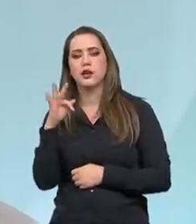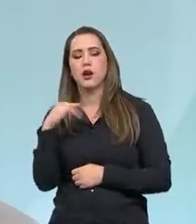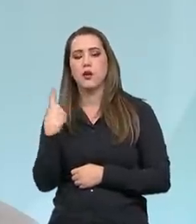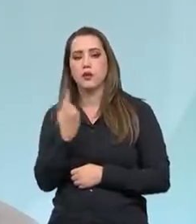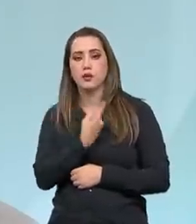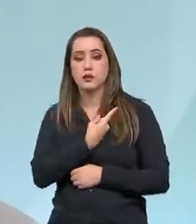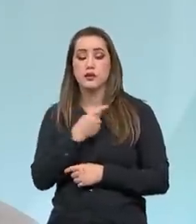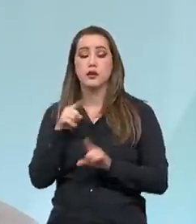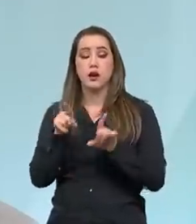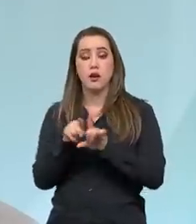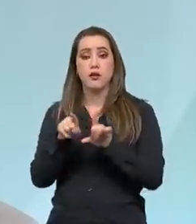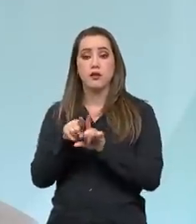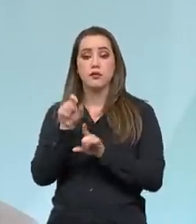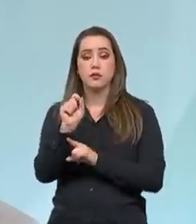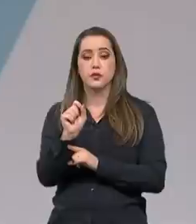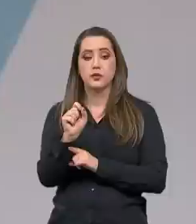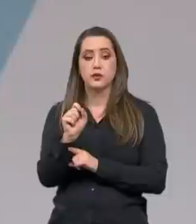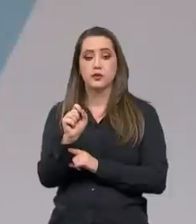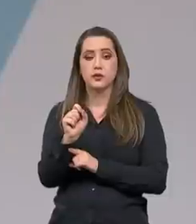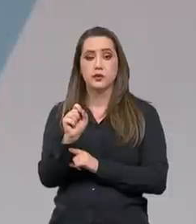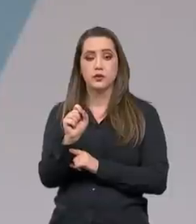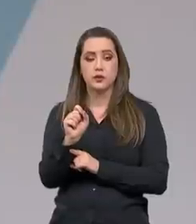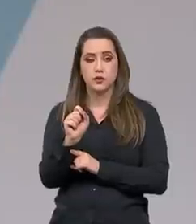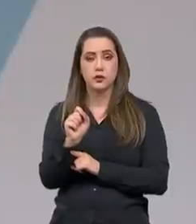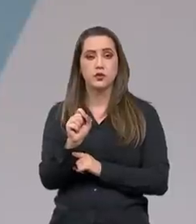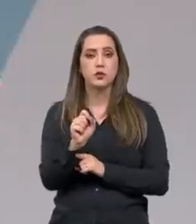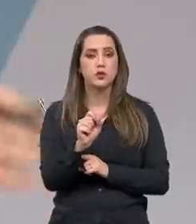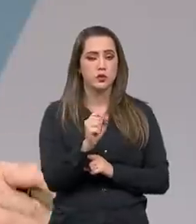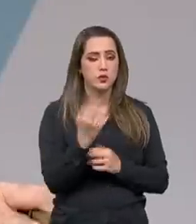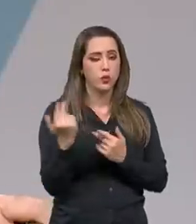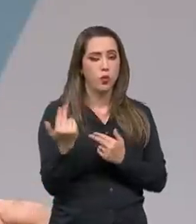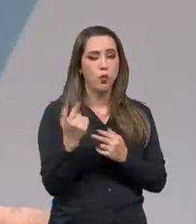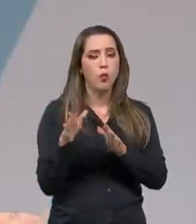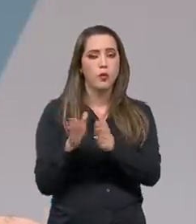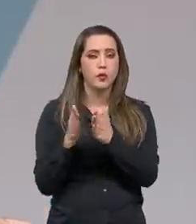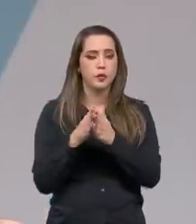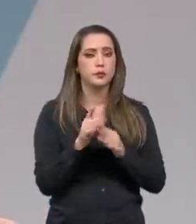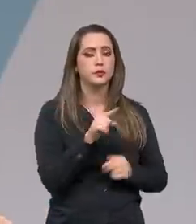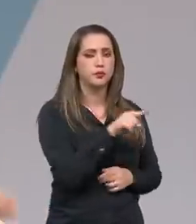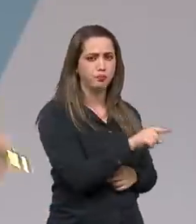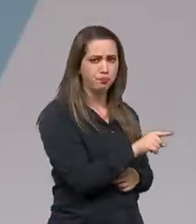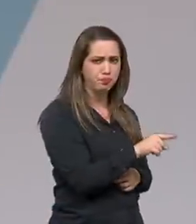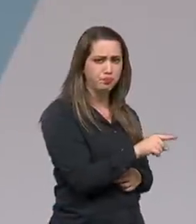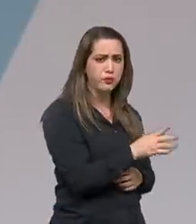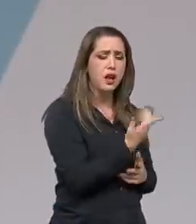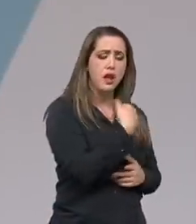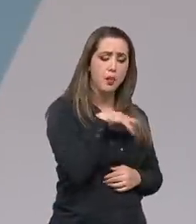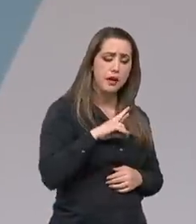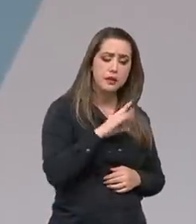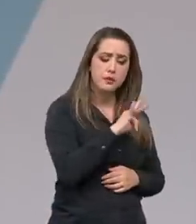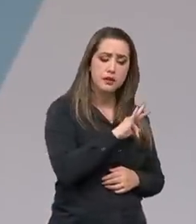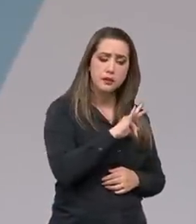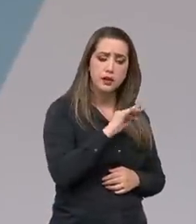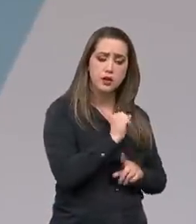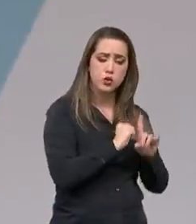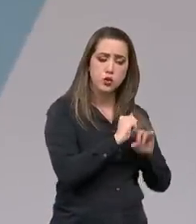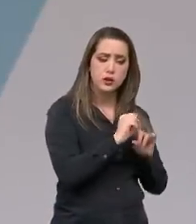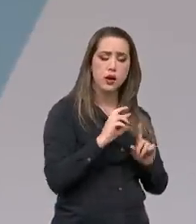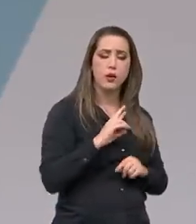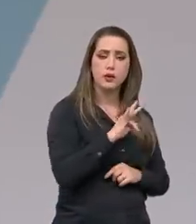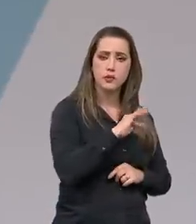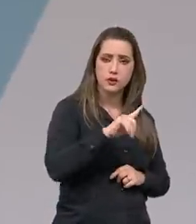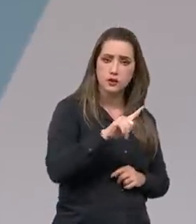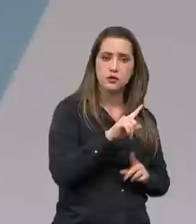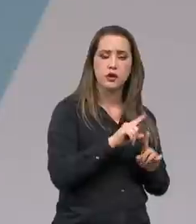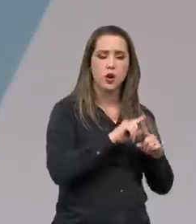Então, funciona como a pobreza. É um gasto social feito com responsabilidade fiscal e também de olho no impacto